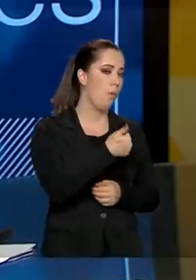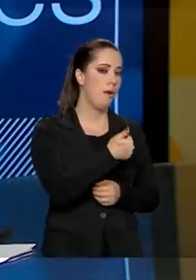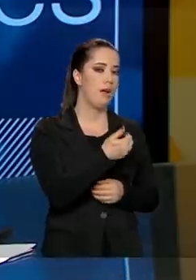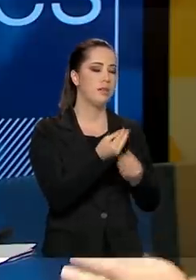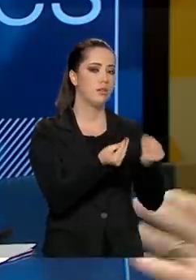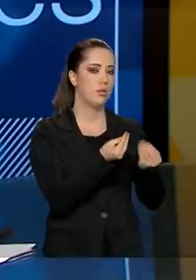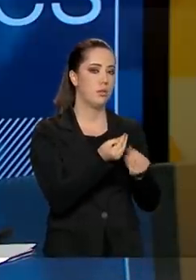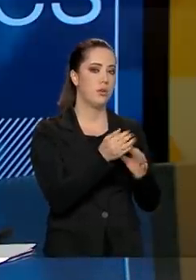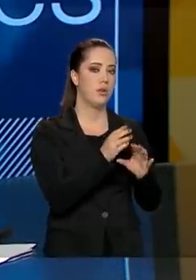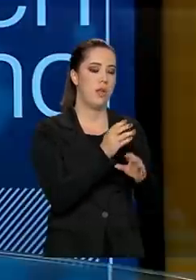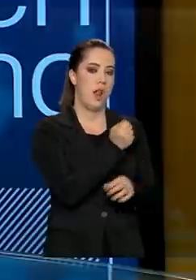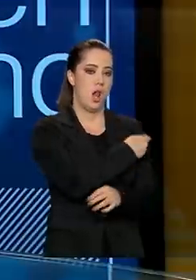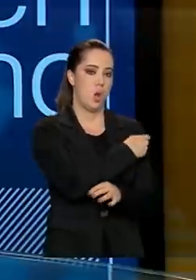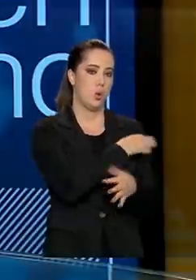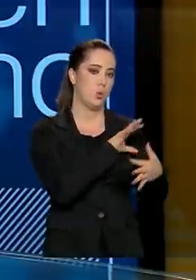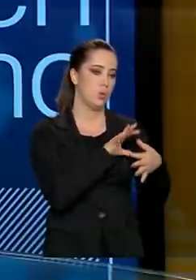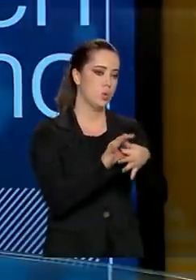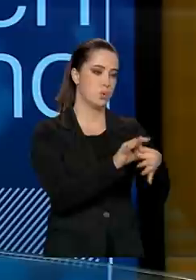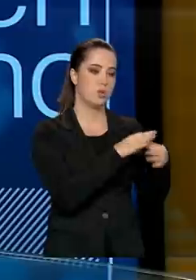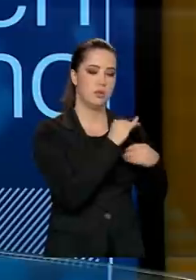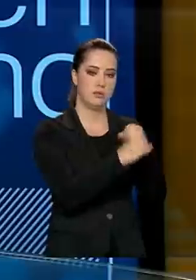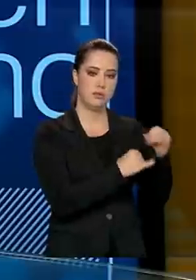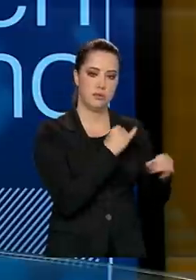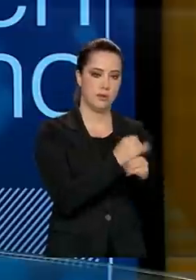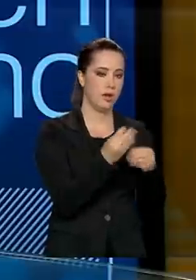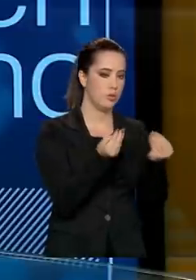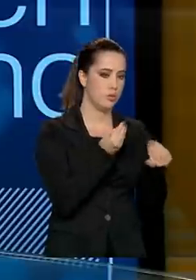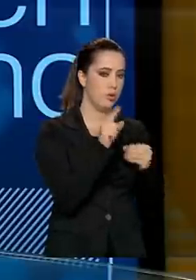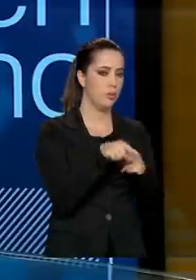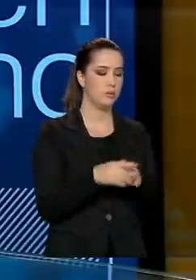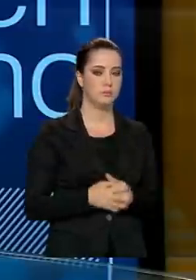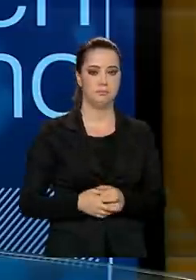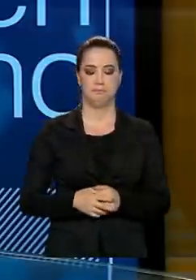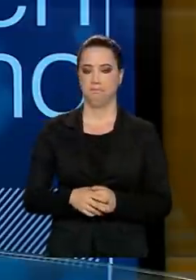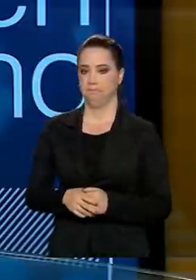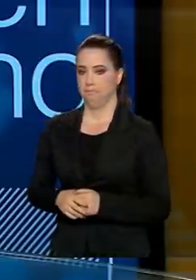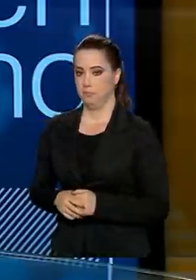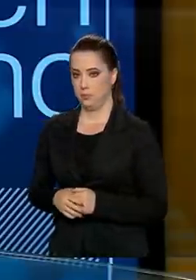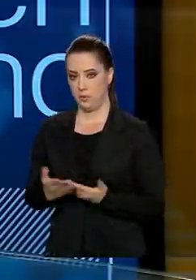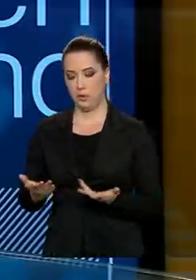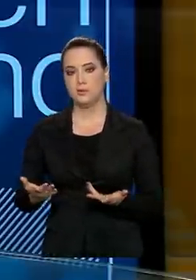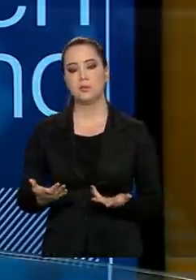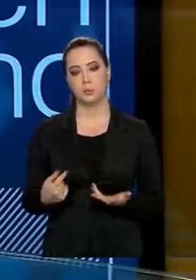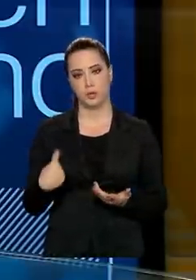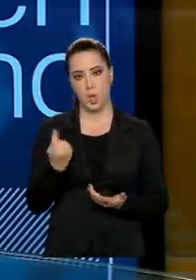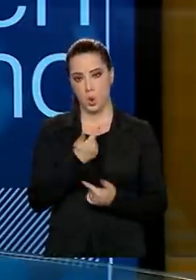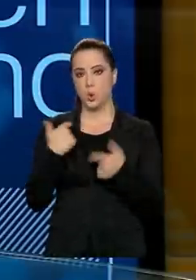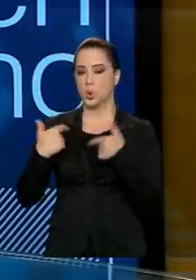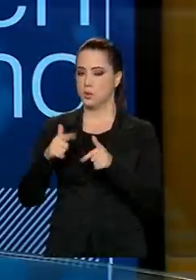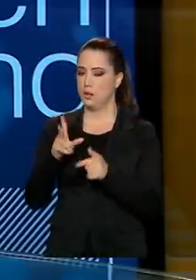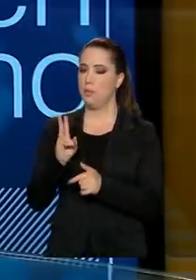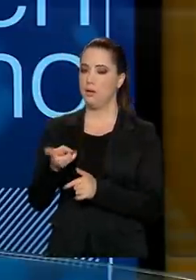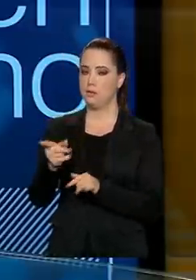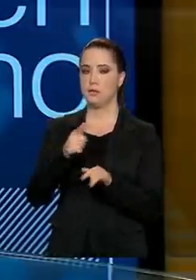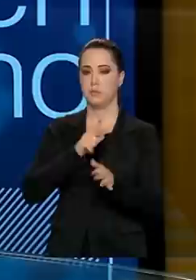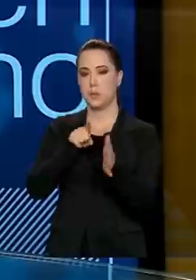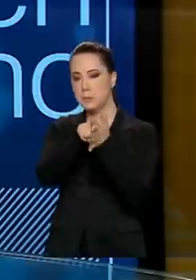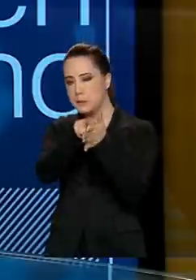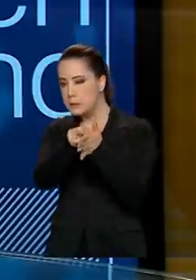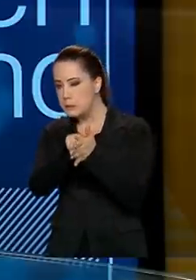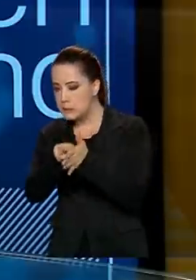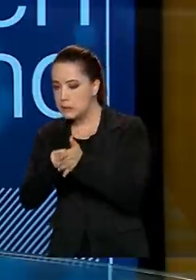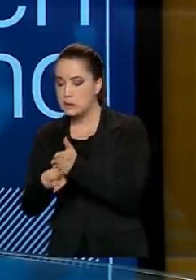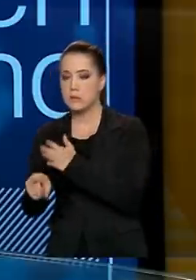Conectados? Todas as ações que a SESU fez foi baseada em pesquisas que nós fizemos na nossa rede.